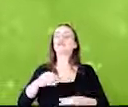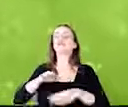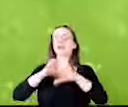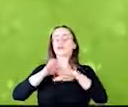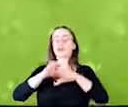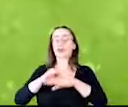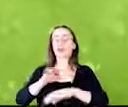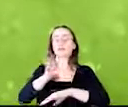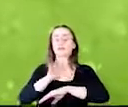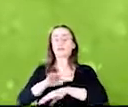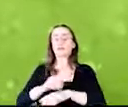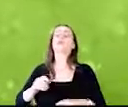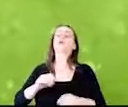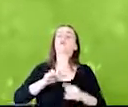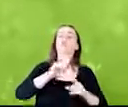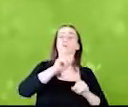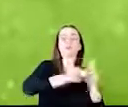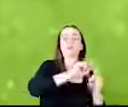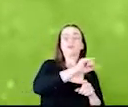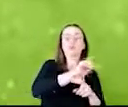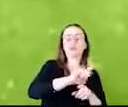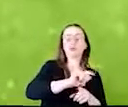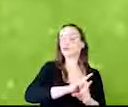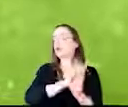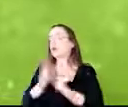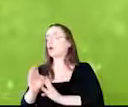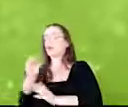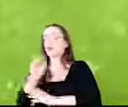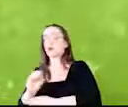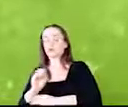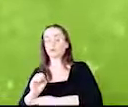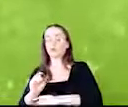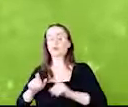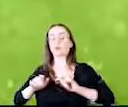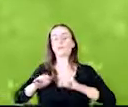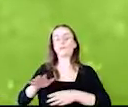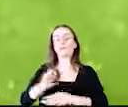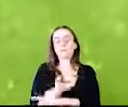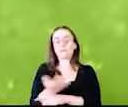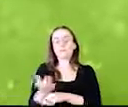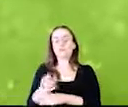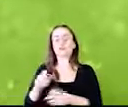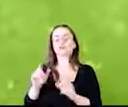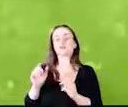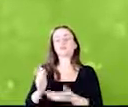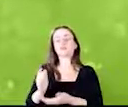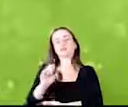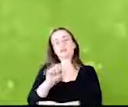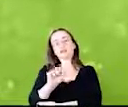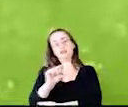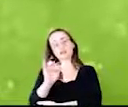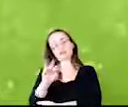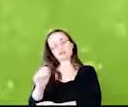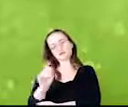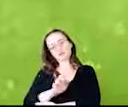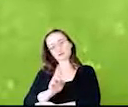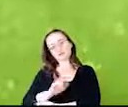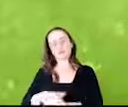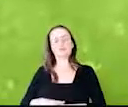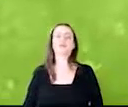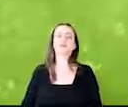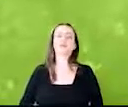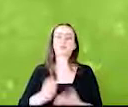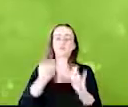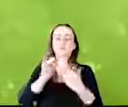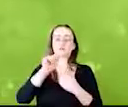outubro, então, no pasto que a gente chama de pasto safrinha, depois do milho. Aqui, plantando a soja depois